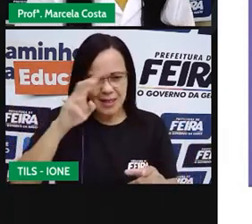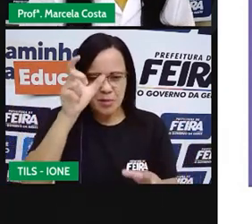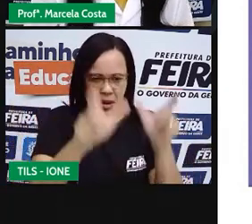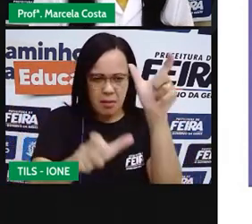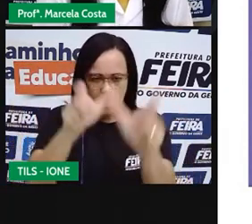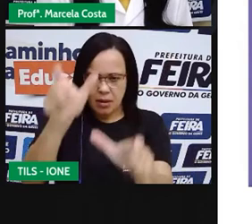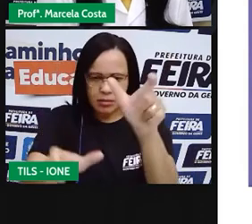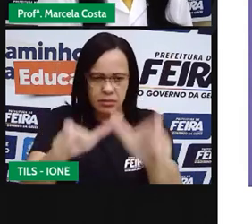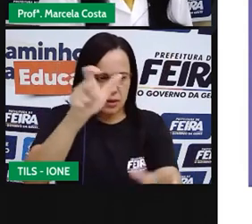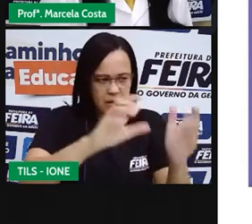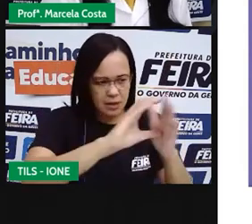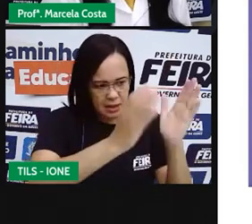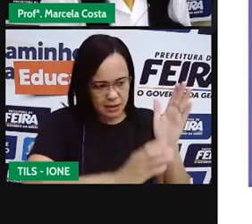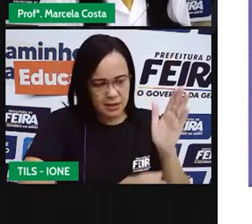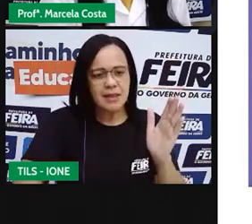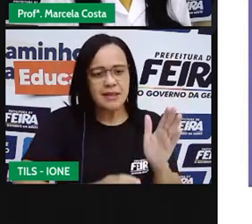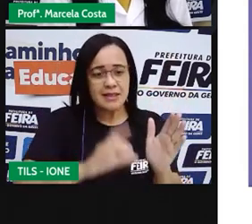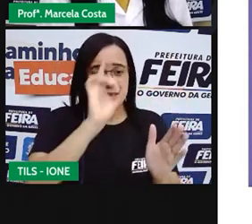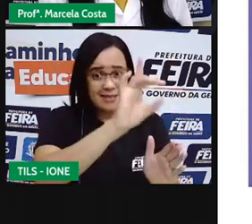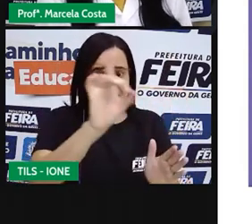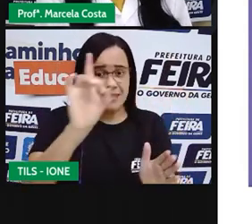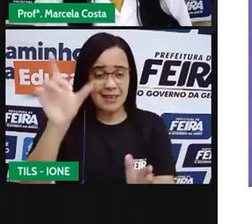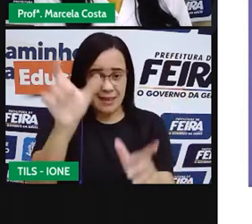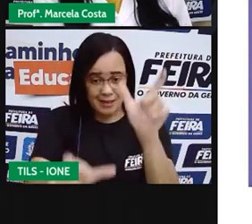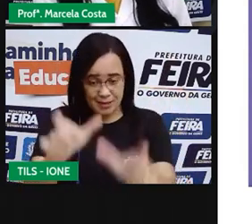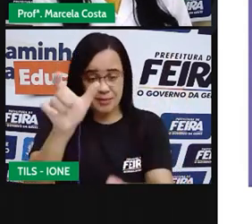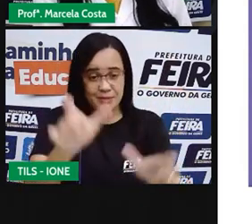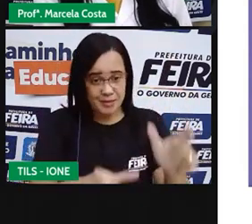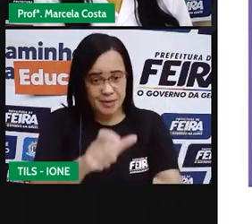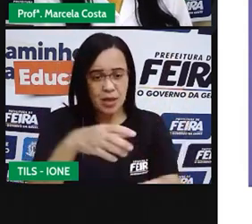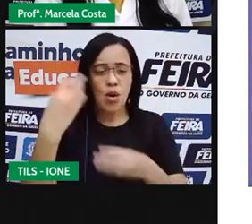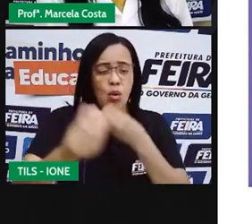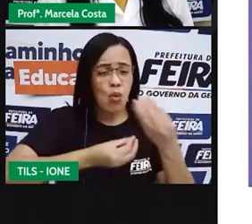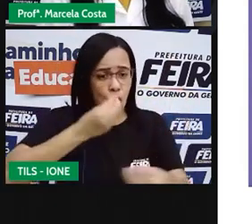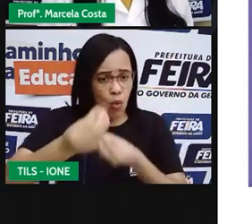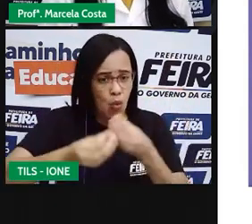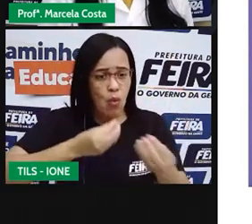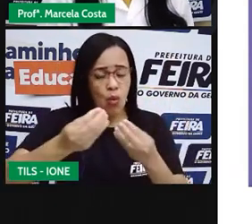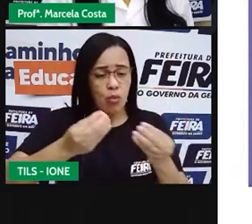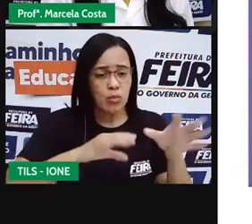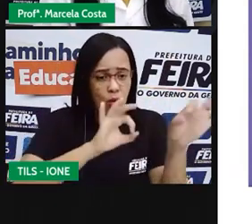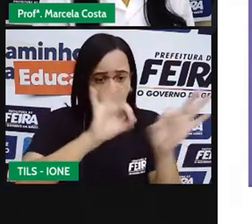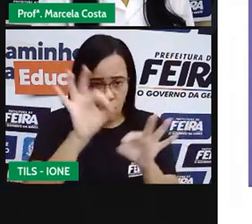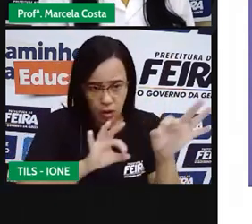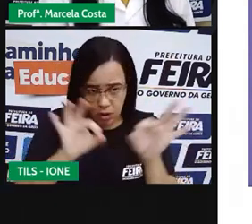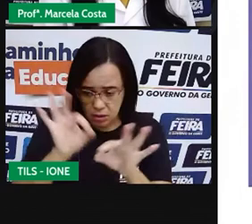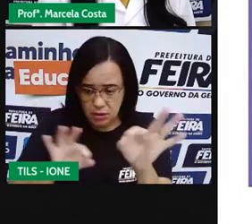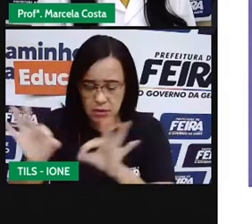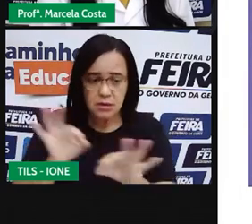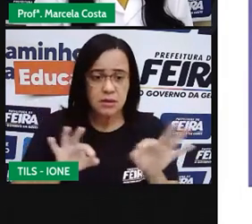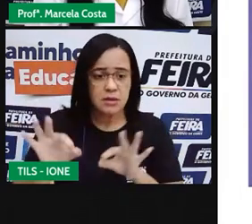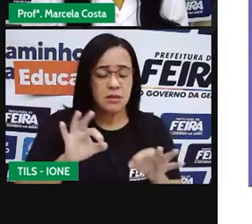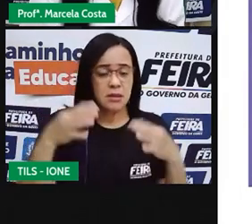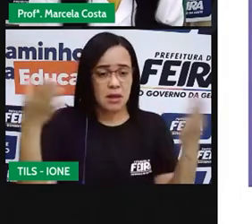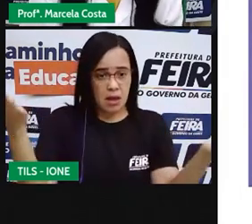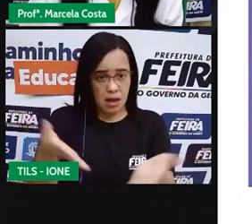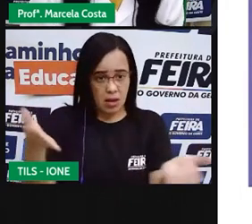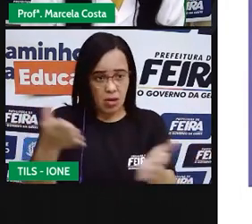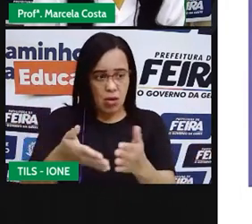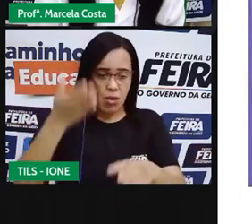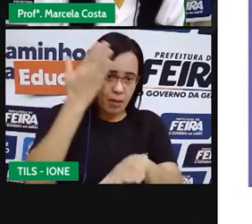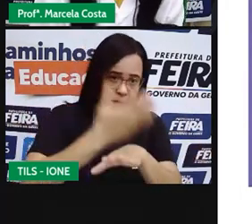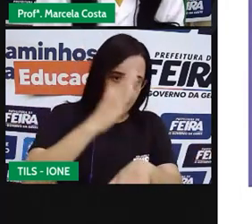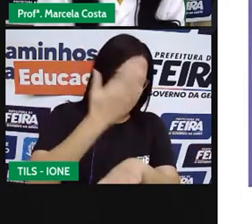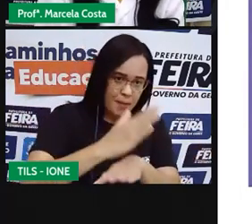representadas pelos personagens e já viu como classificar, a gente vai praticar esse